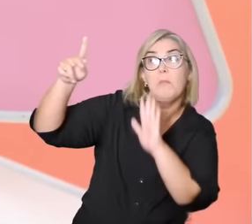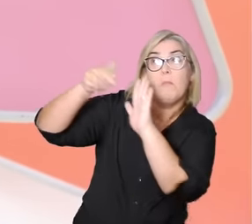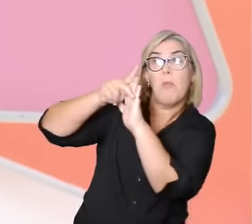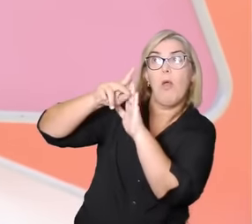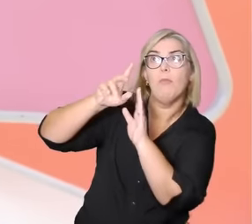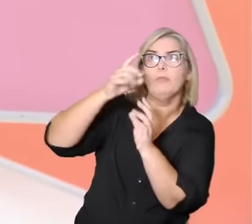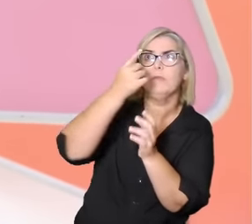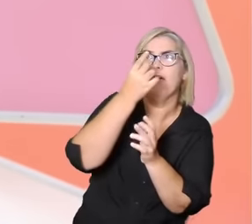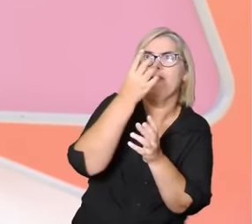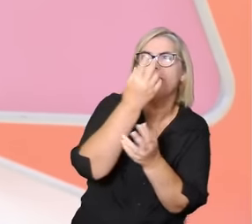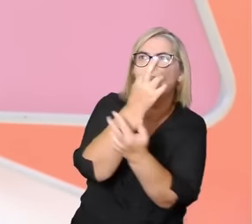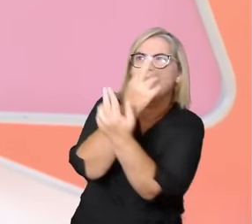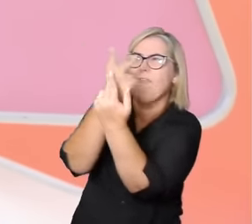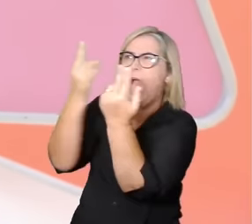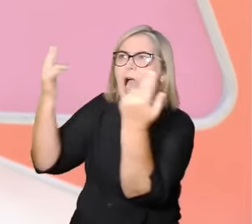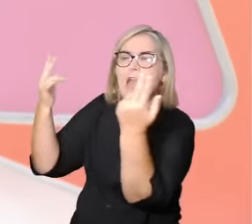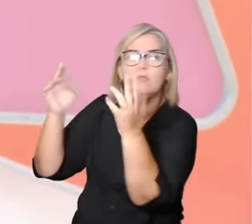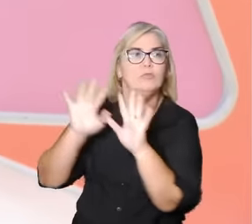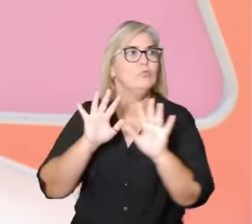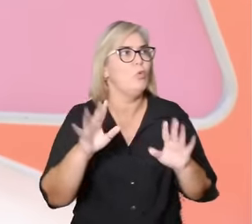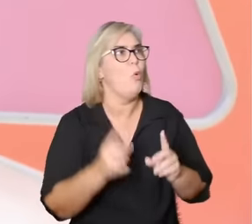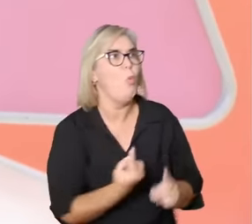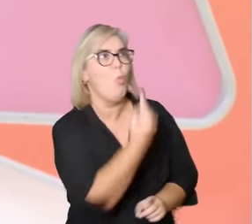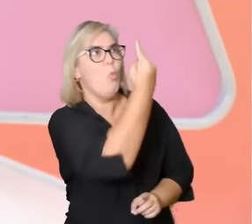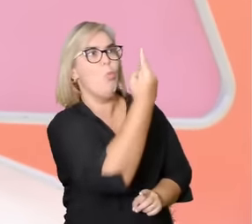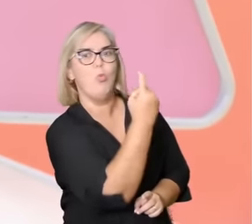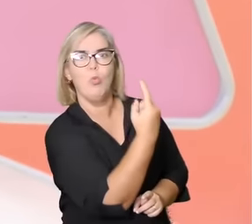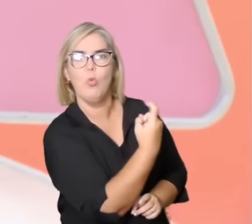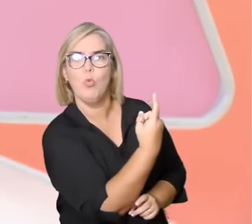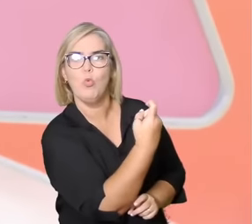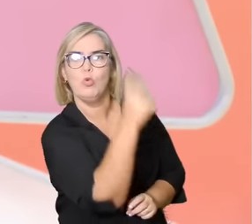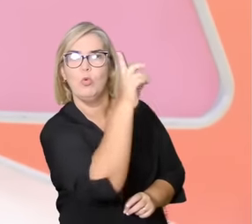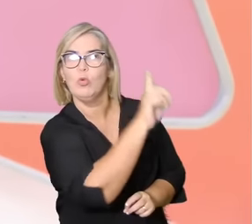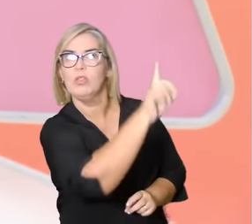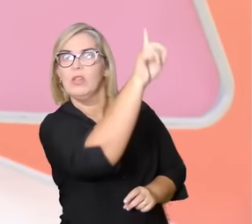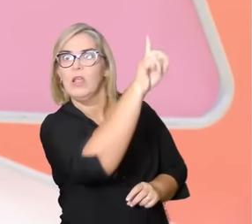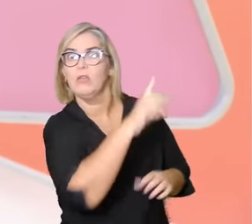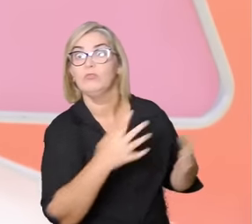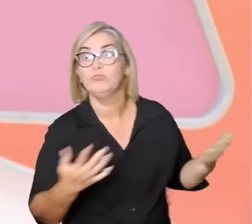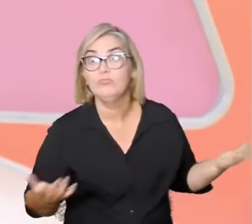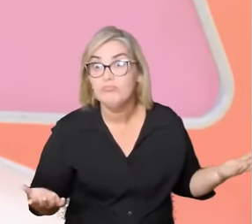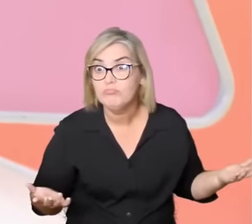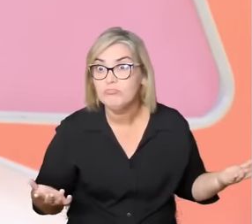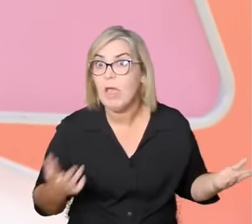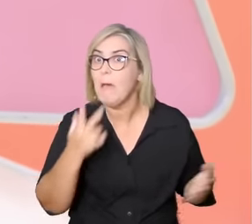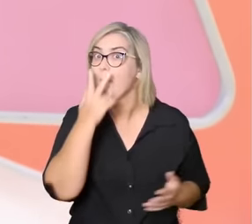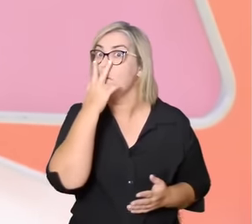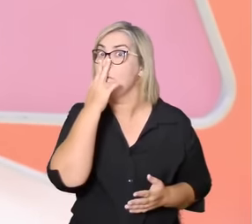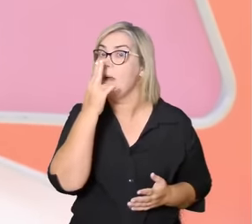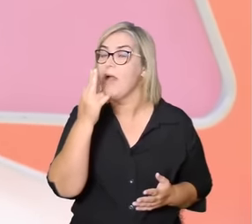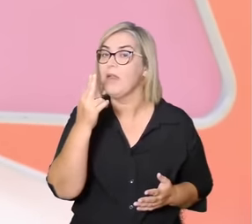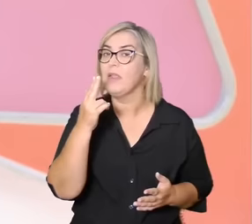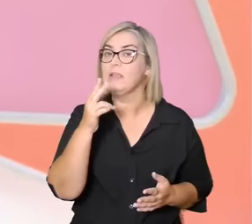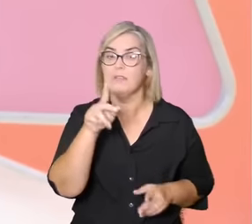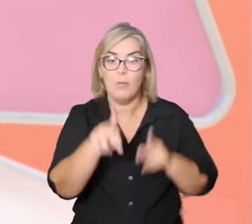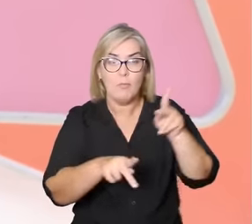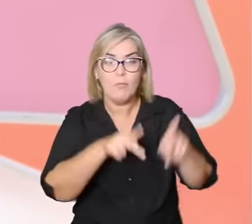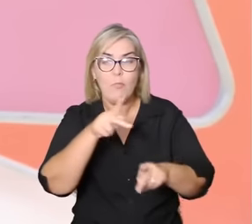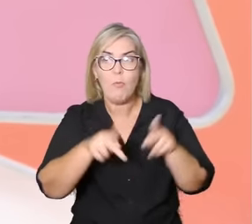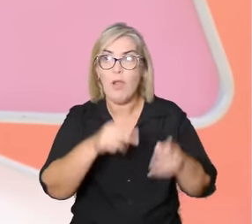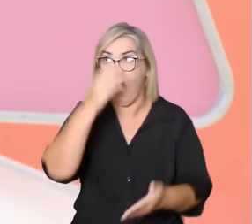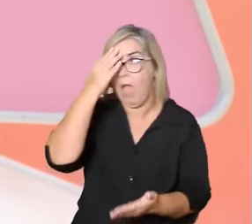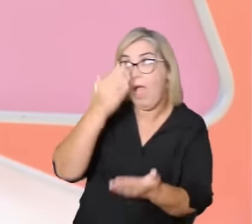tendem a se organizar de forma circular e ou horizontal porque conseguem olhar para suas